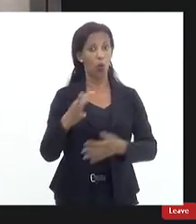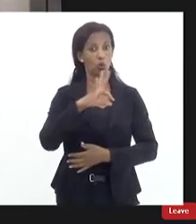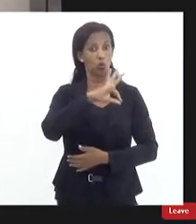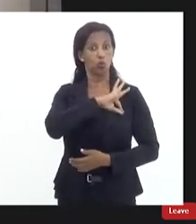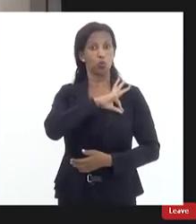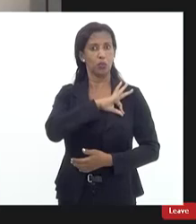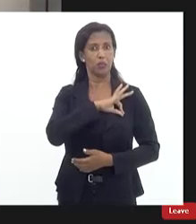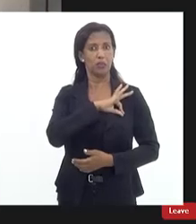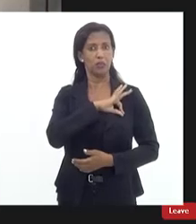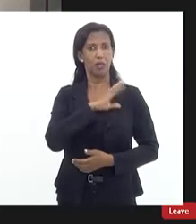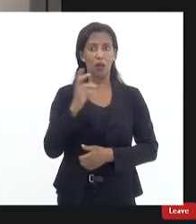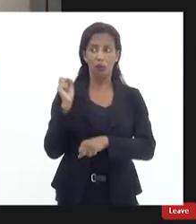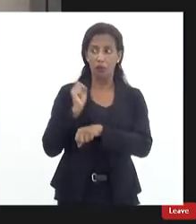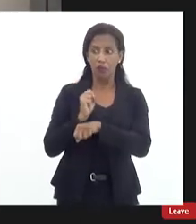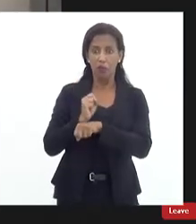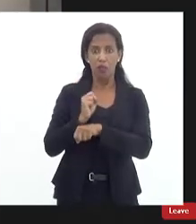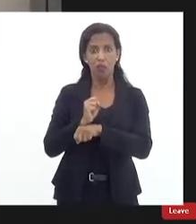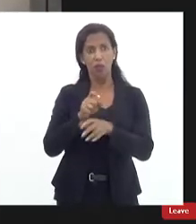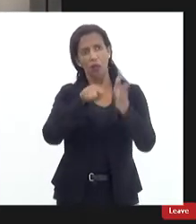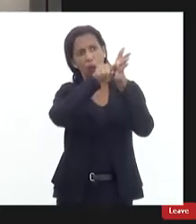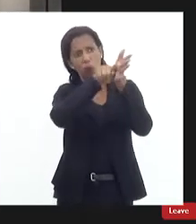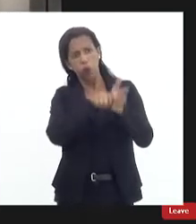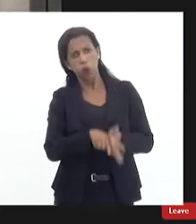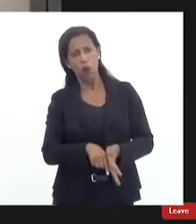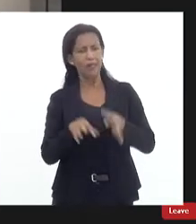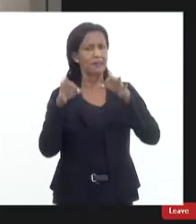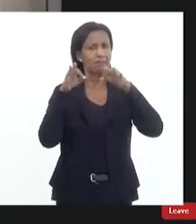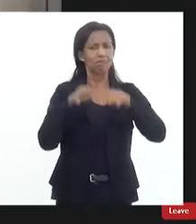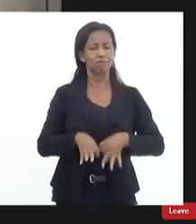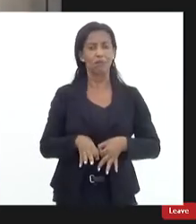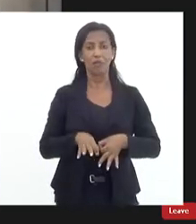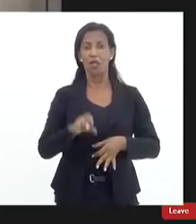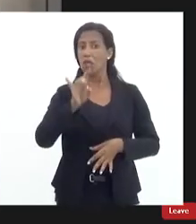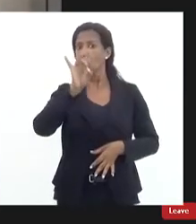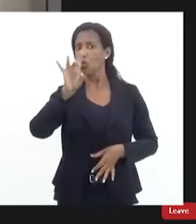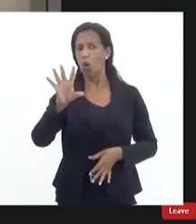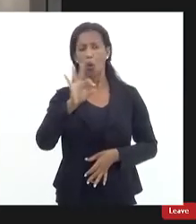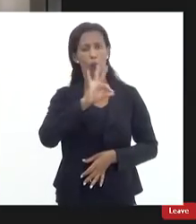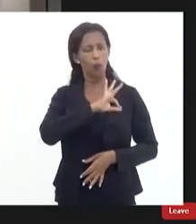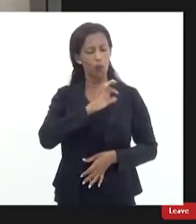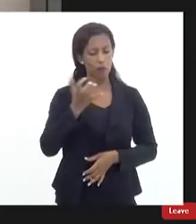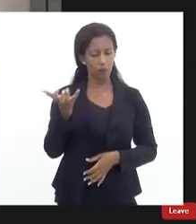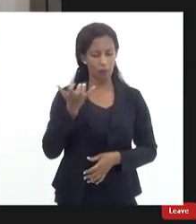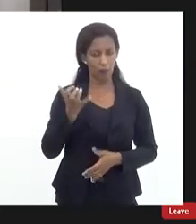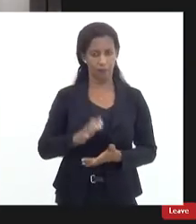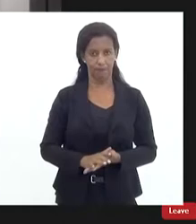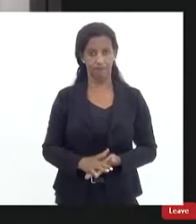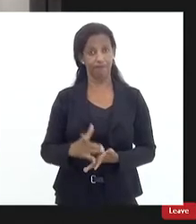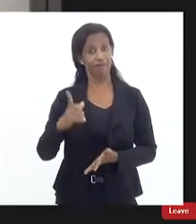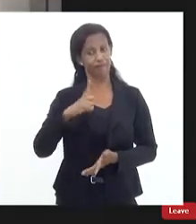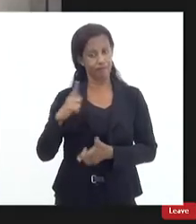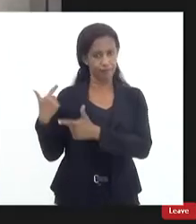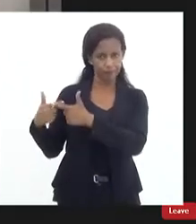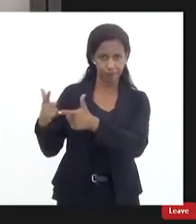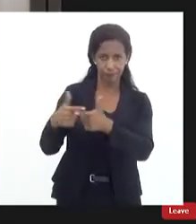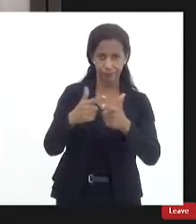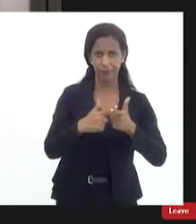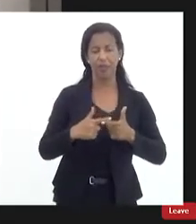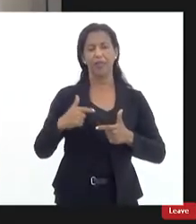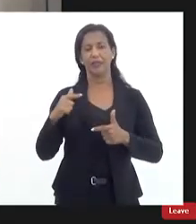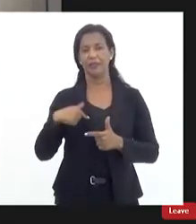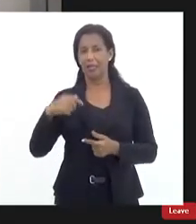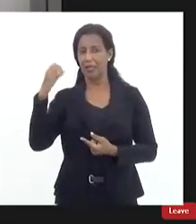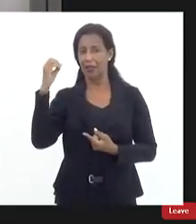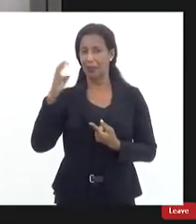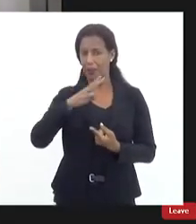para que a apuração seja correta é só isso que o policial torce repito temos nossas mazelas temos nossos excessos